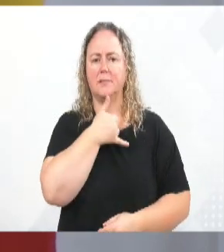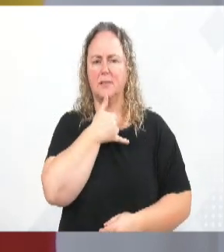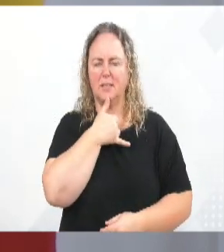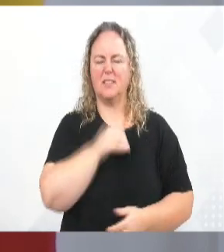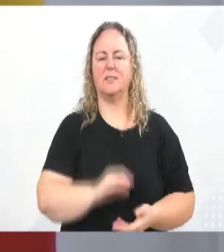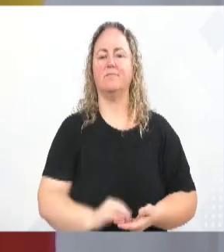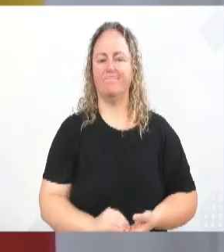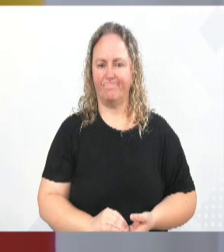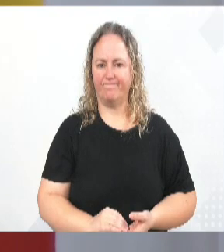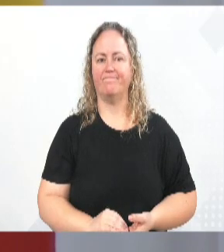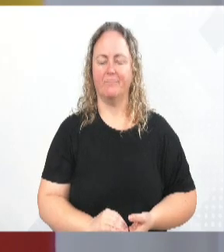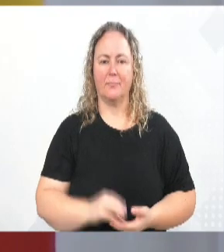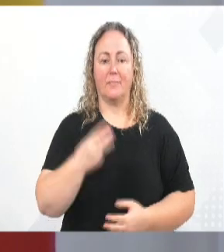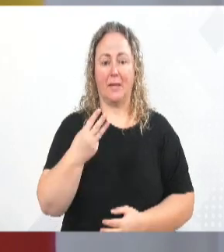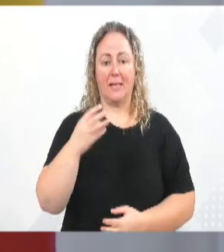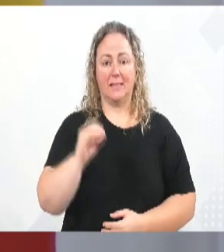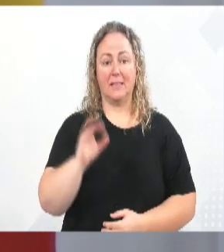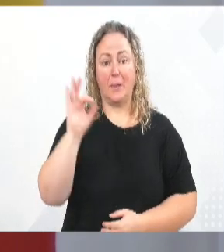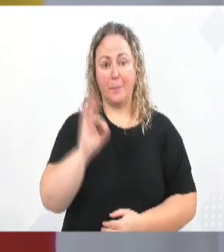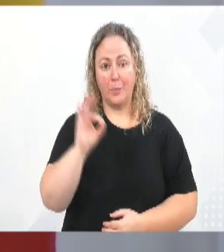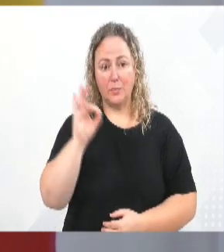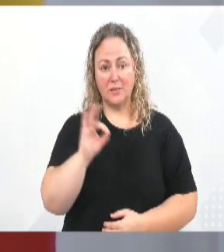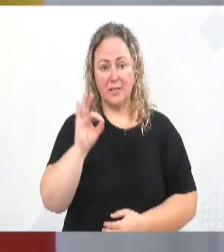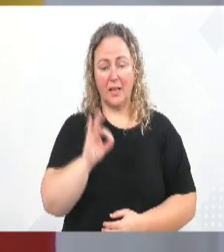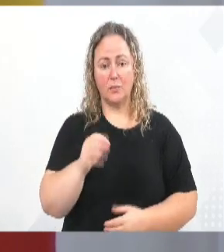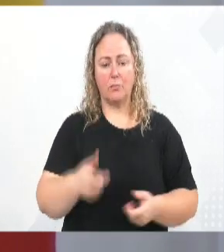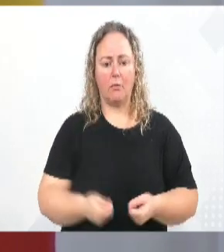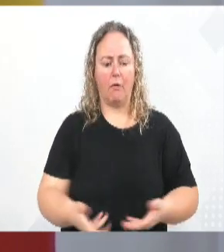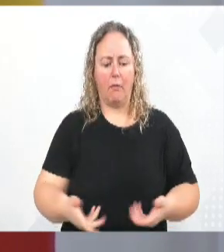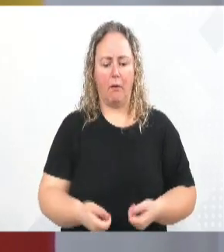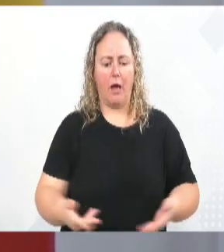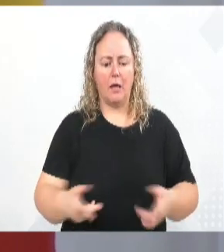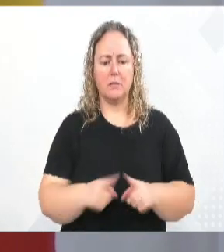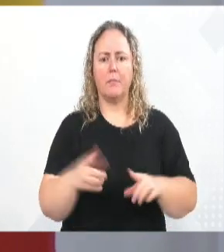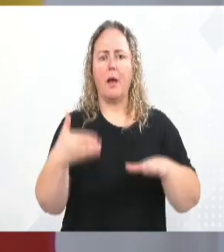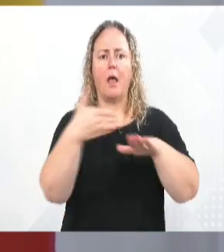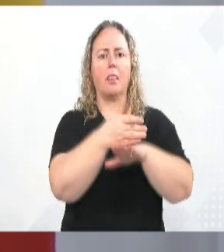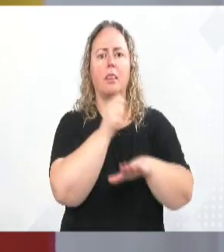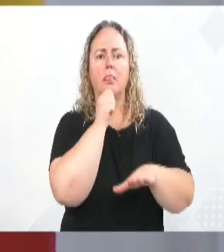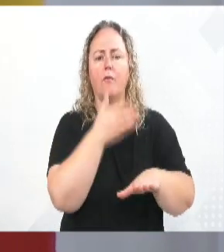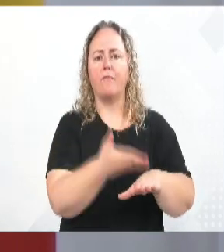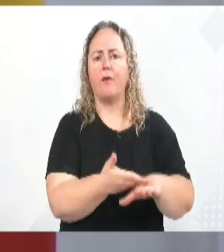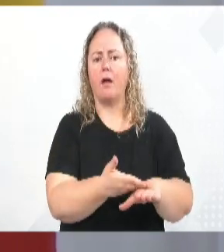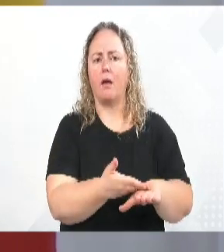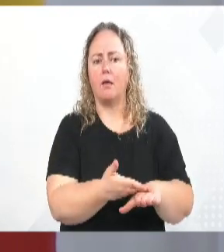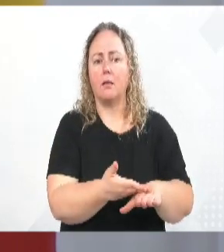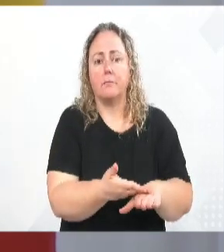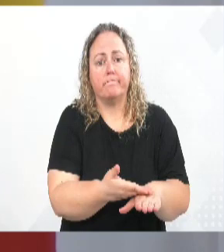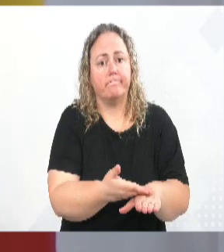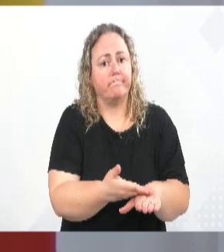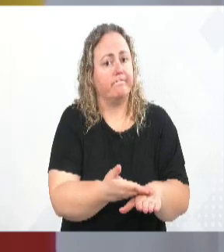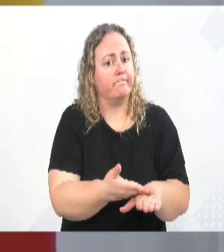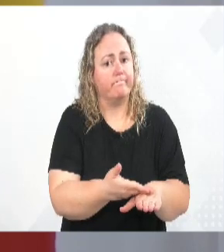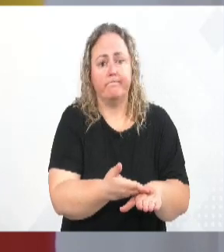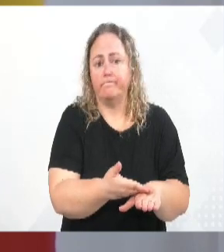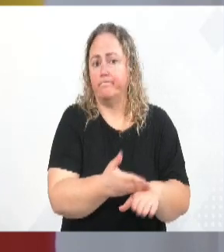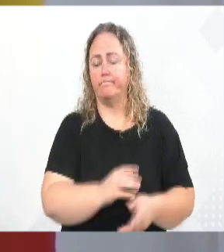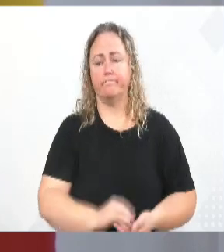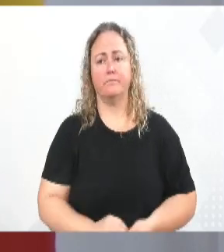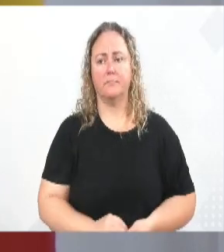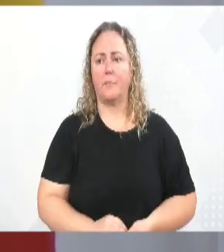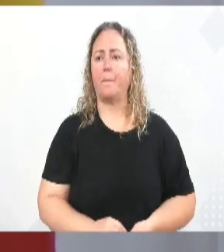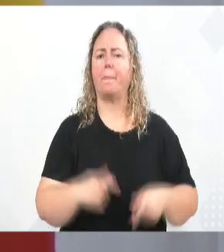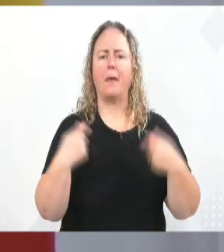30%, aproximadamente, consultas, exames, com dinheiro gasto e que não são retirados. Então, gente precisa fazer alguma coisa, e acho que precisamos, pelo menos, colocar